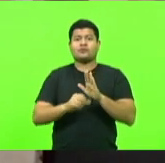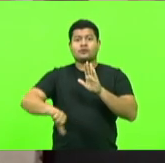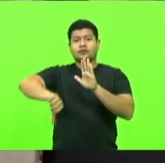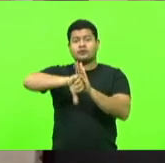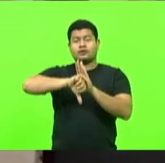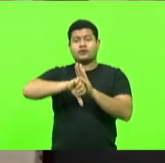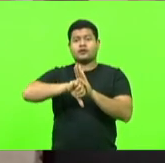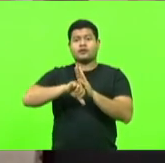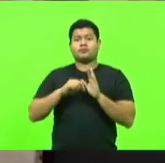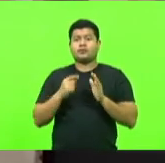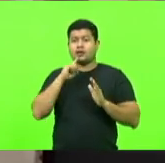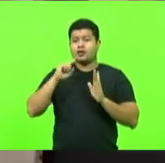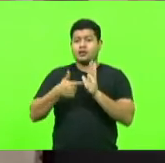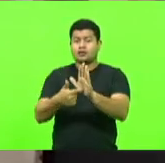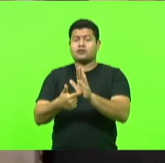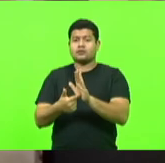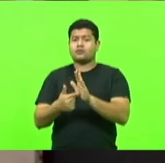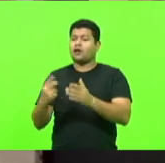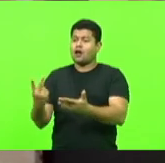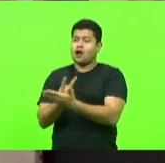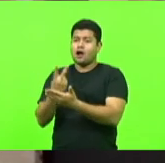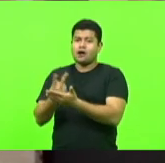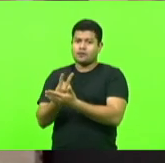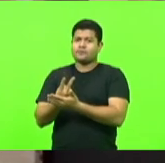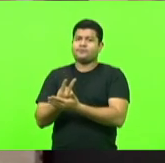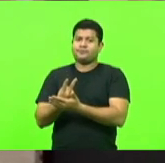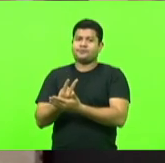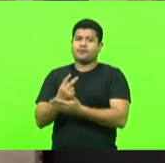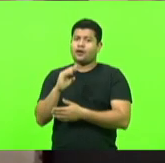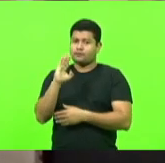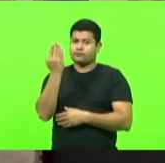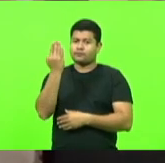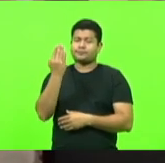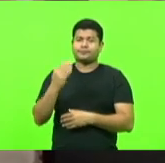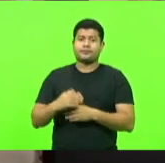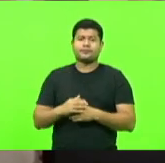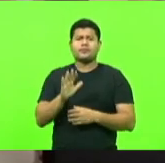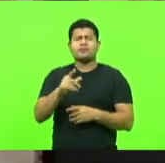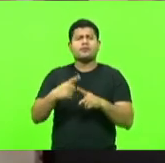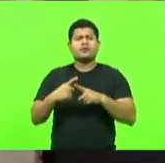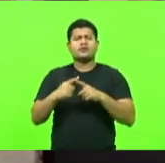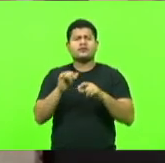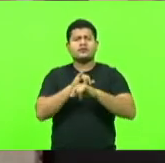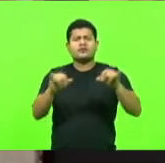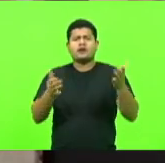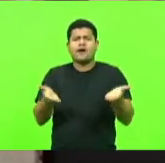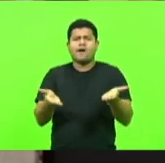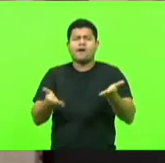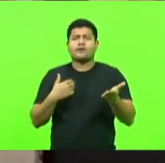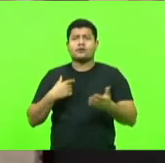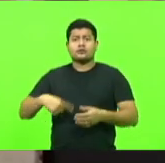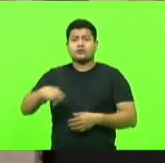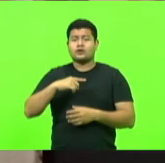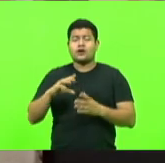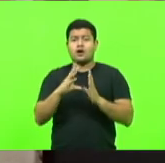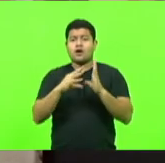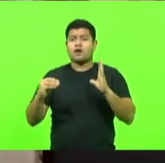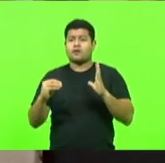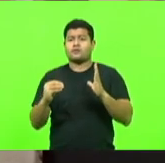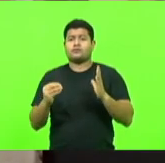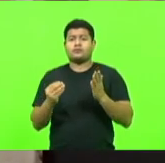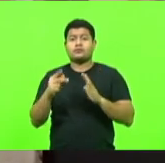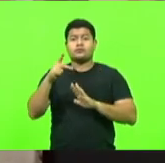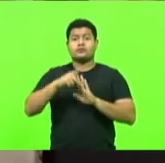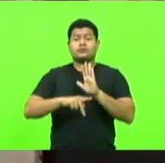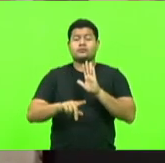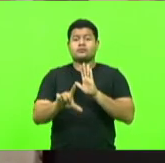caluniosa, mas, de toda forma, porque estou mencionando esse assunto. Nós, inspirados neste projeto de lei 79